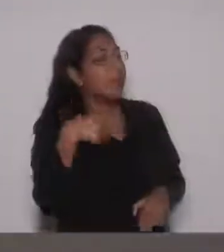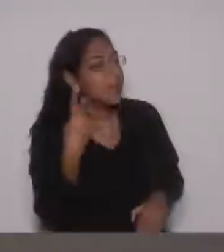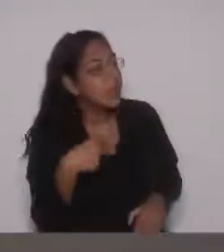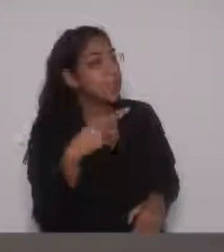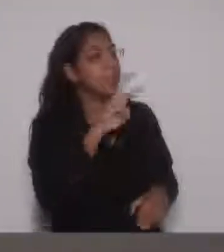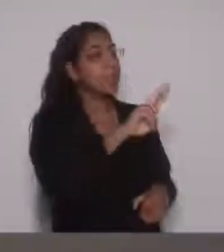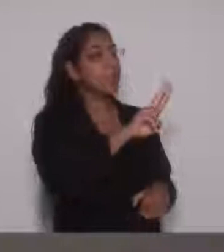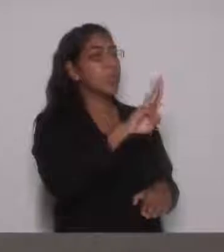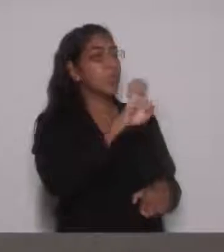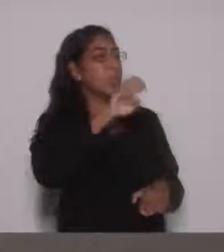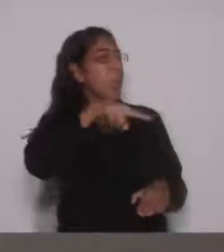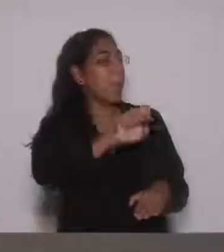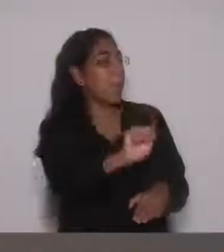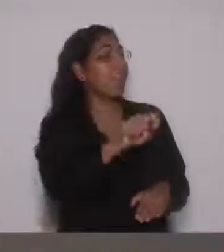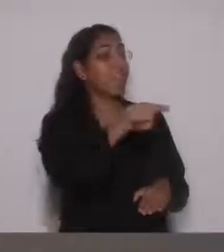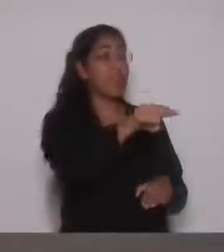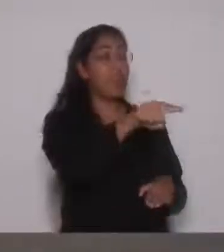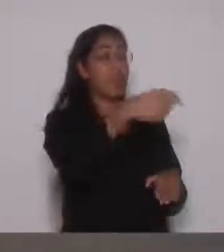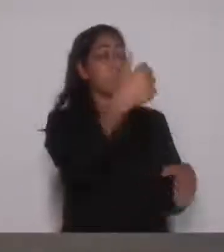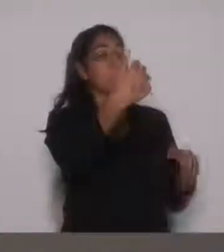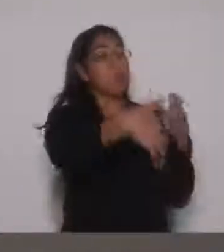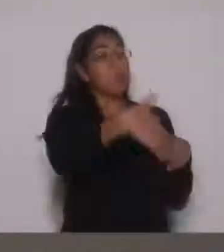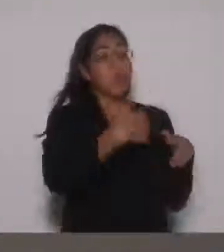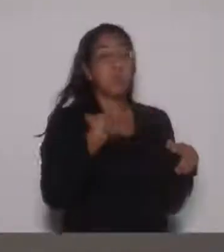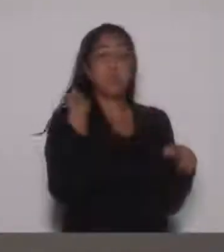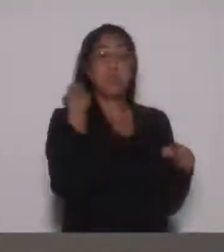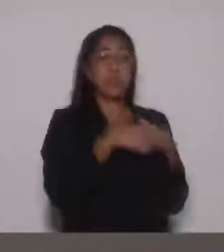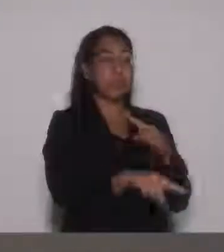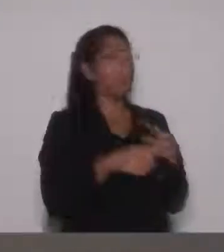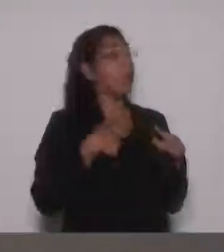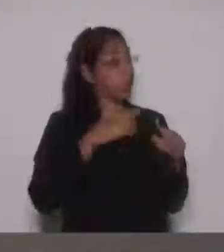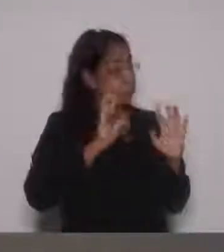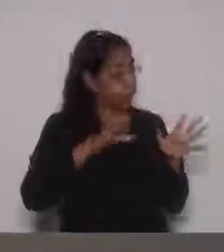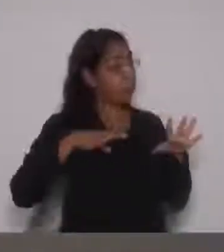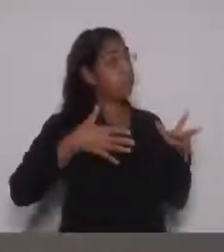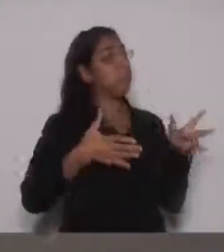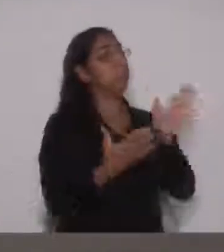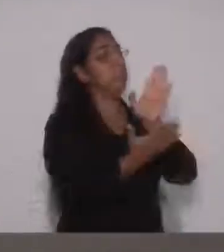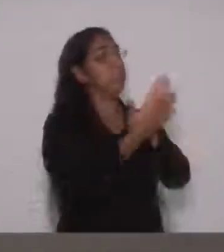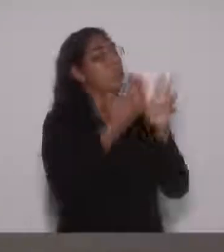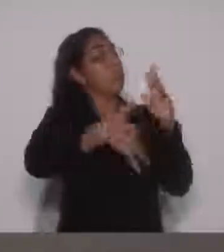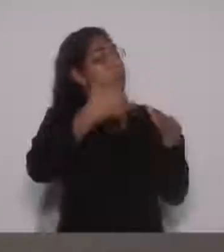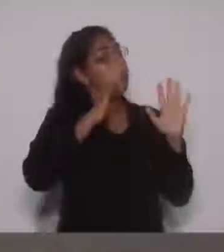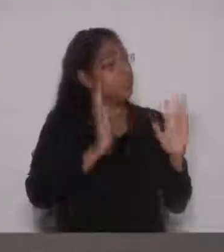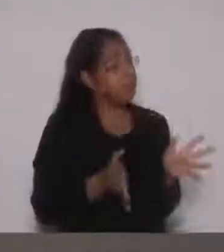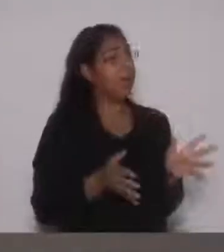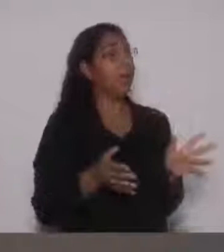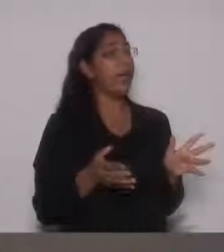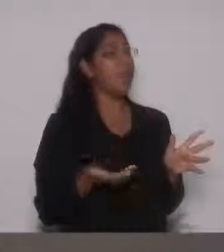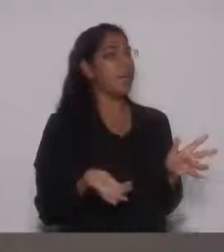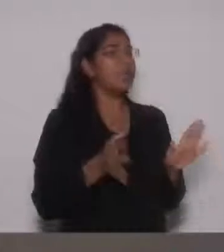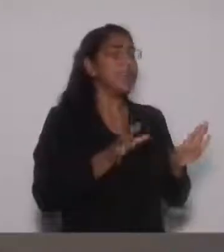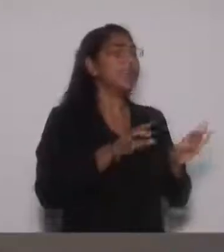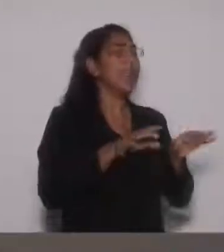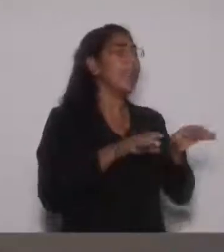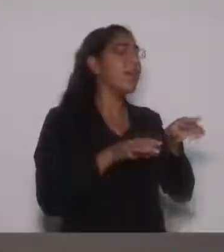concordei com as suas ideias, com as suas falas, então eu defendi aqui na tribuna. Então não tem que ficar mandando. Se alguém